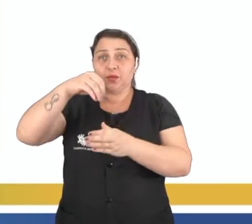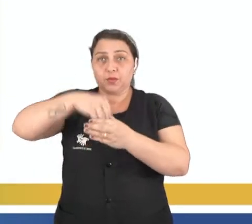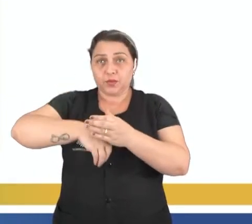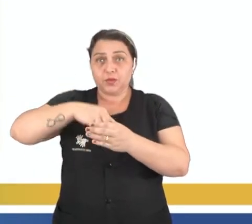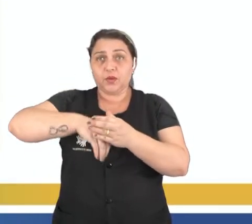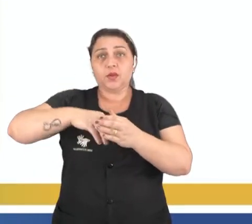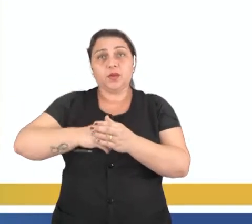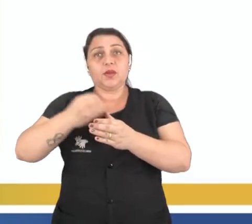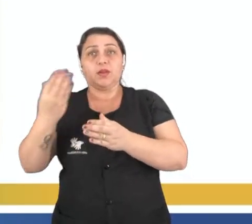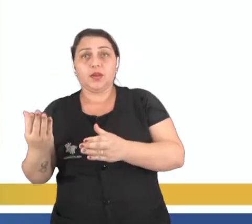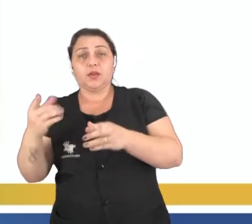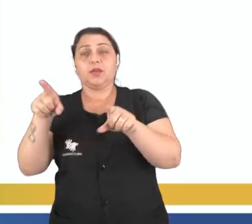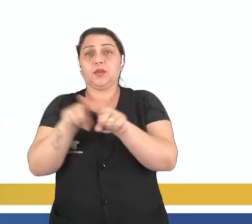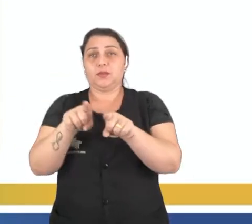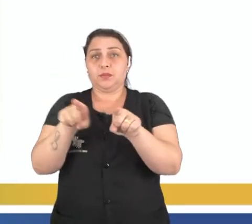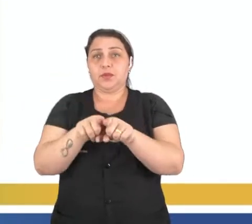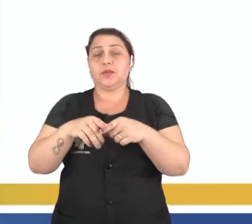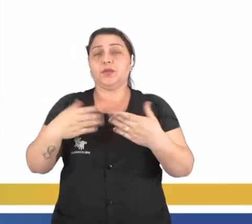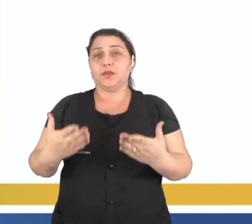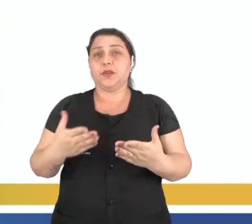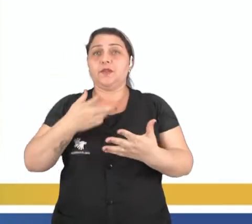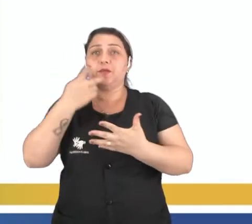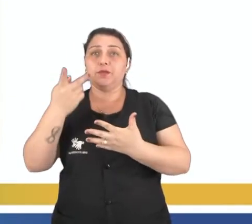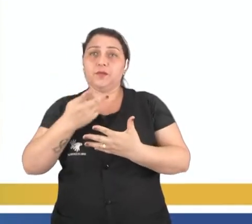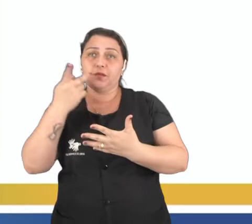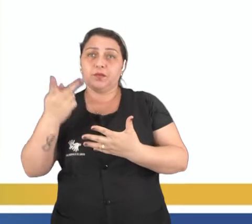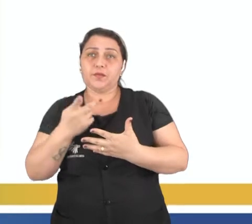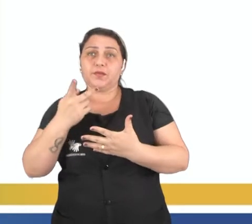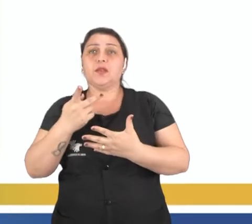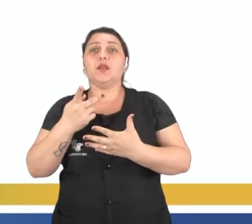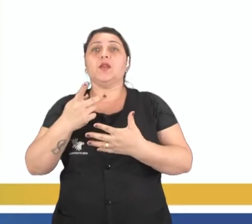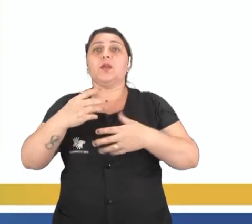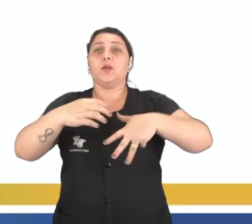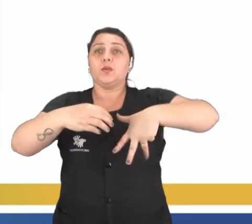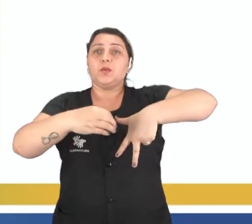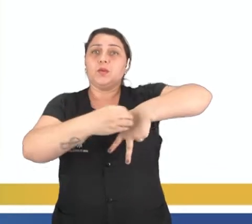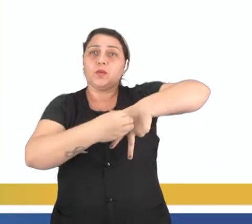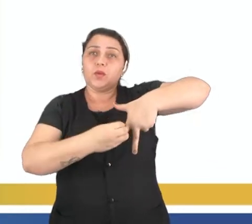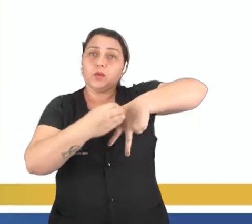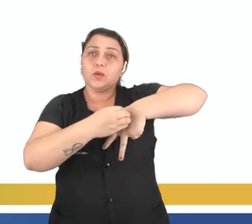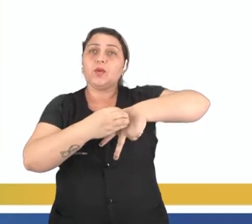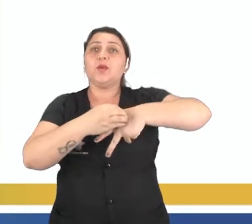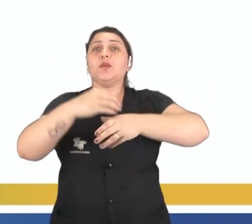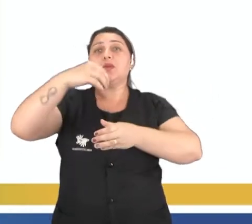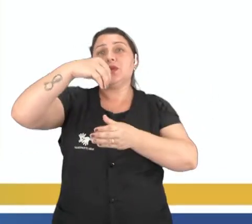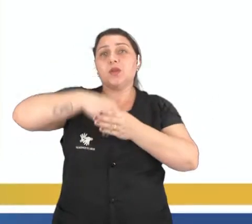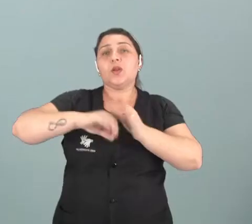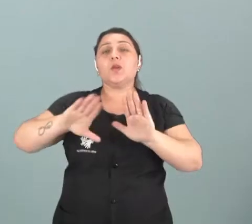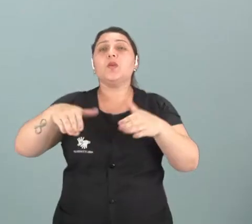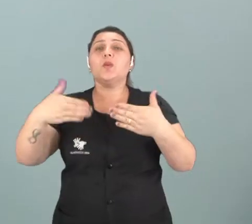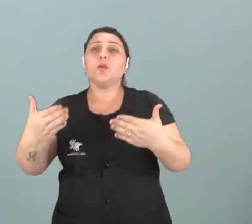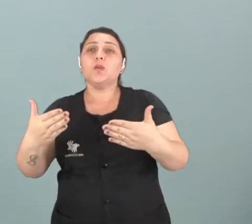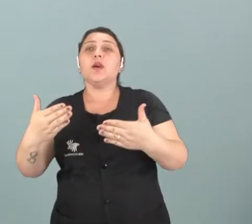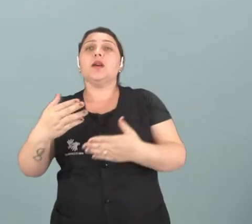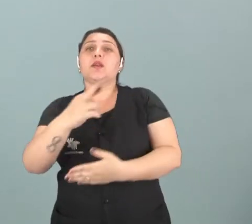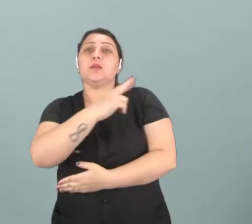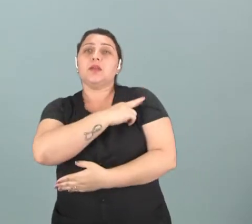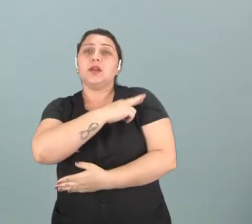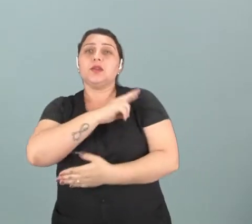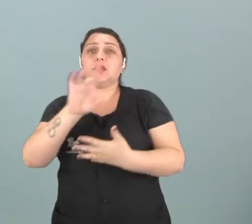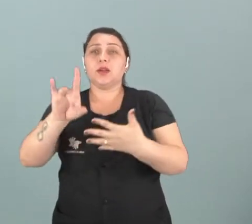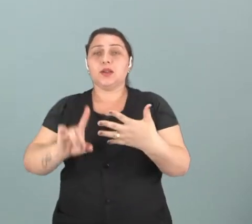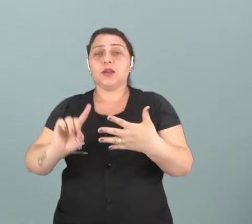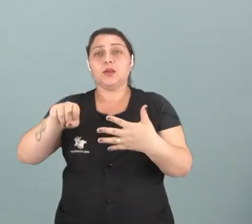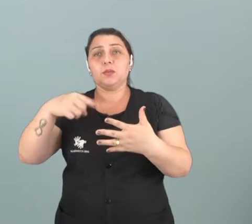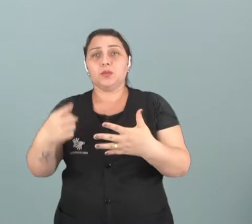e órgãos externos. Então nós vamos falar sobre os órgãos externos, primeiramente, quais são, qual a função de cada um? E